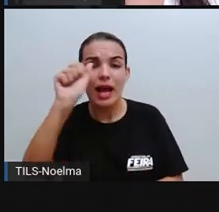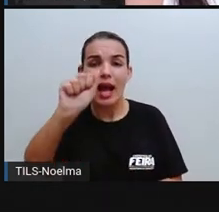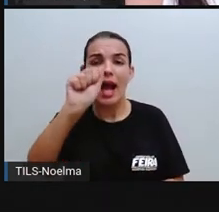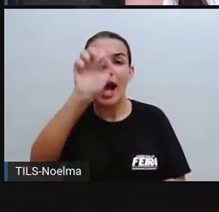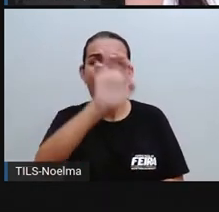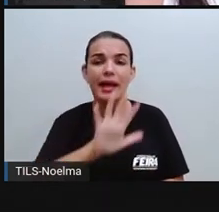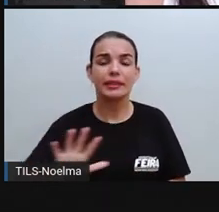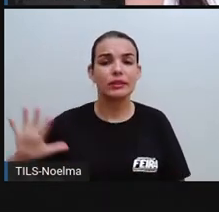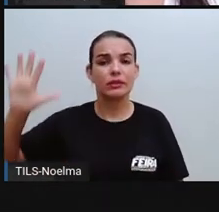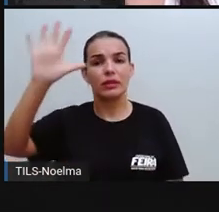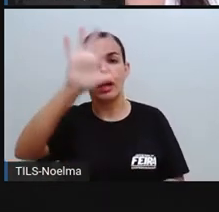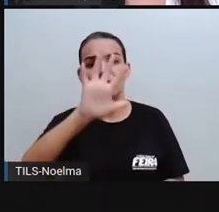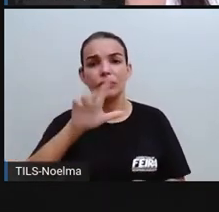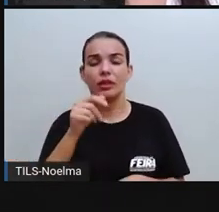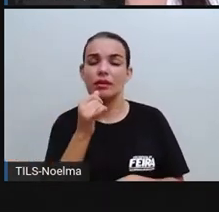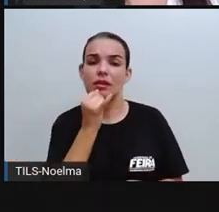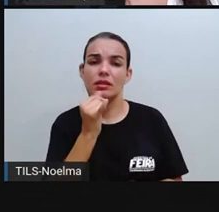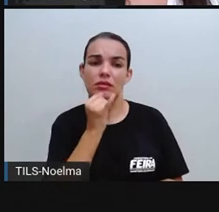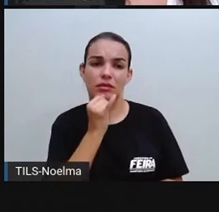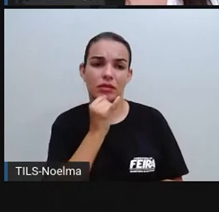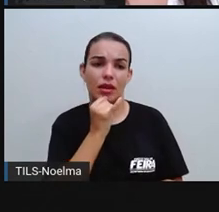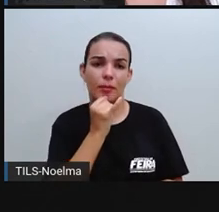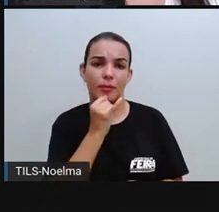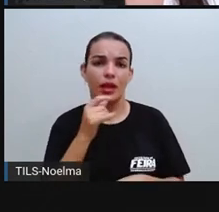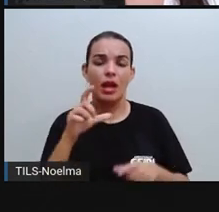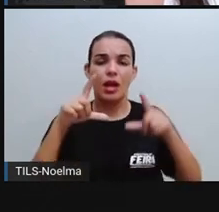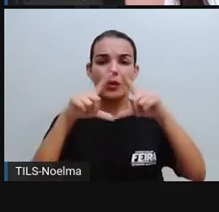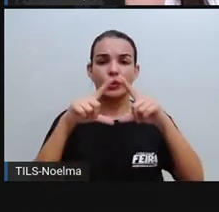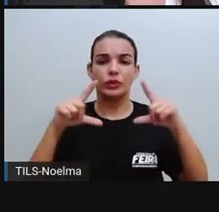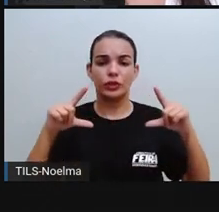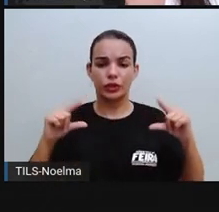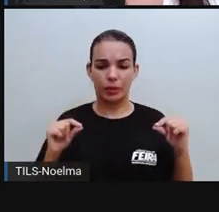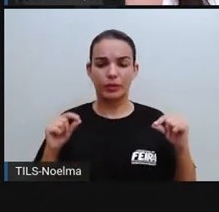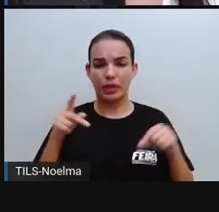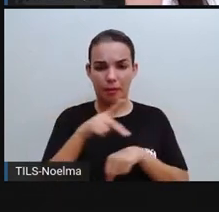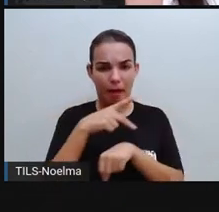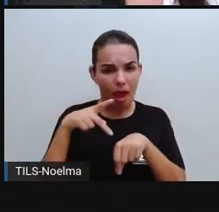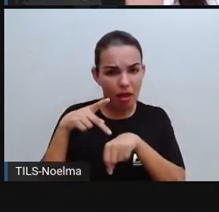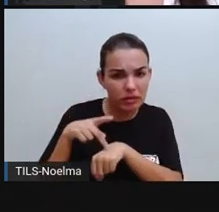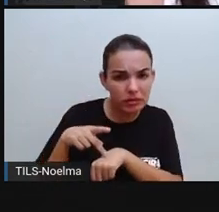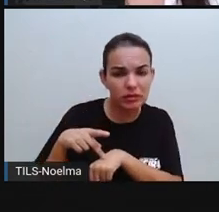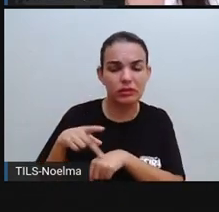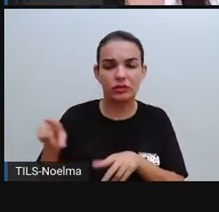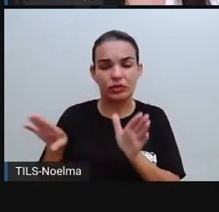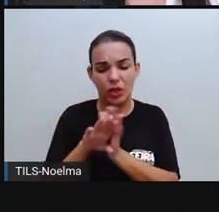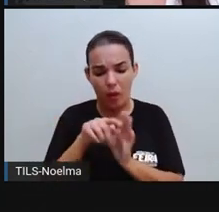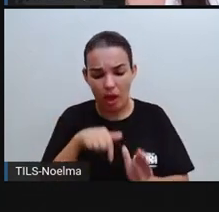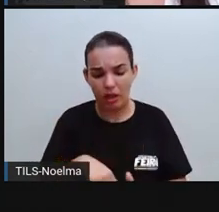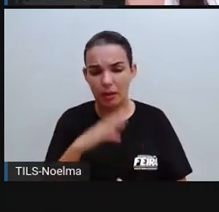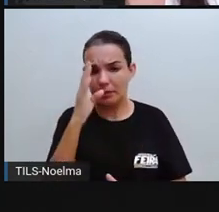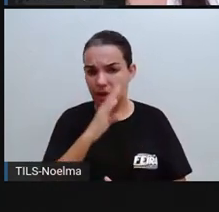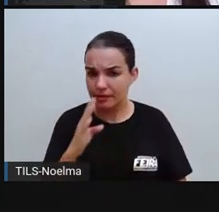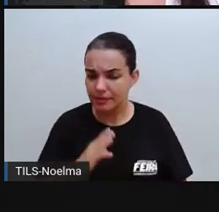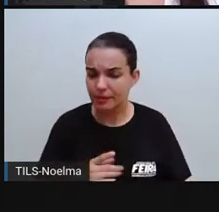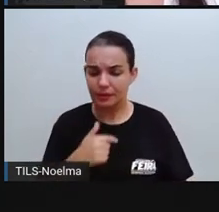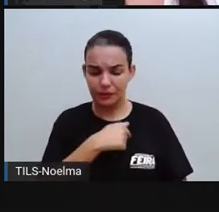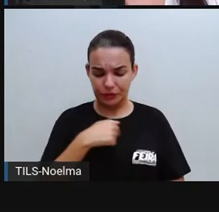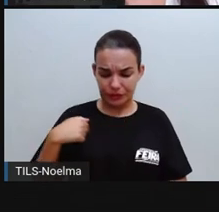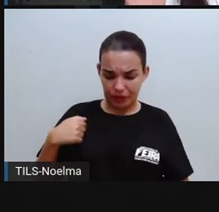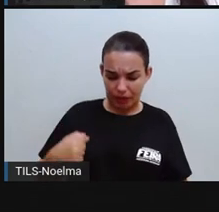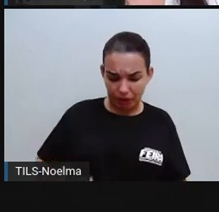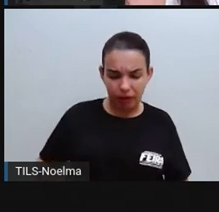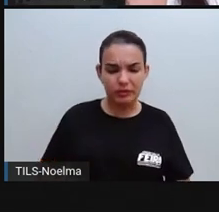Brasil, como, por exemplo, os japoneses estiveram no nosso país e todos esses